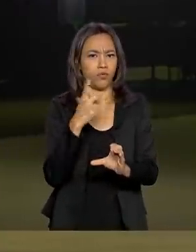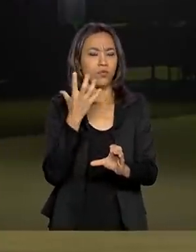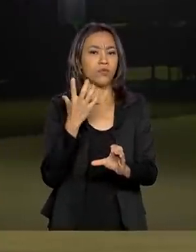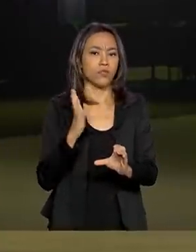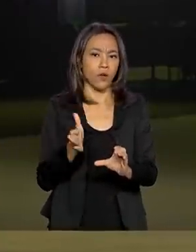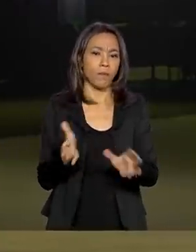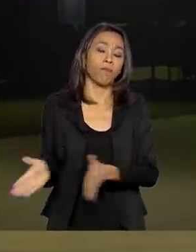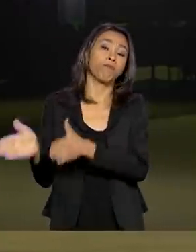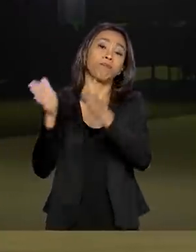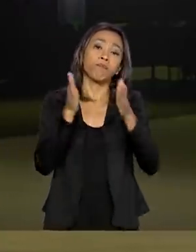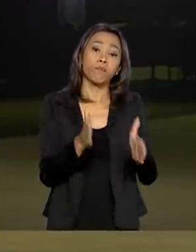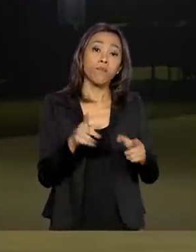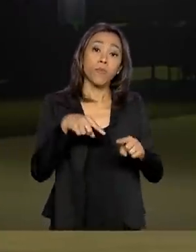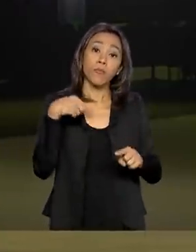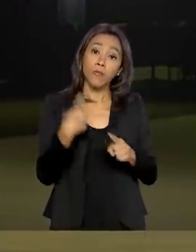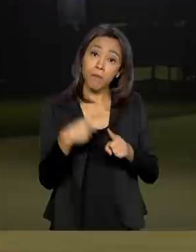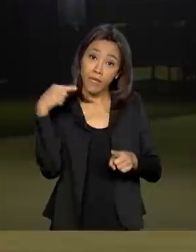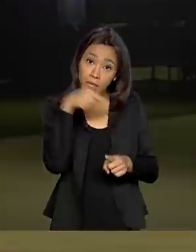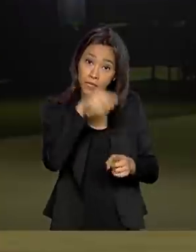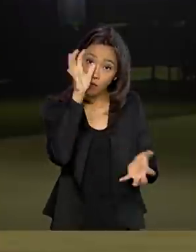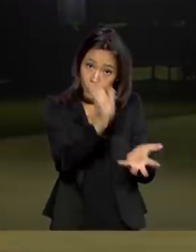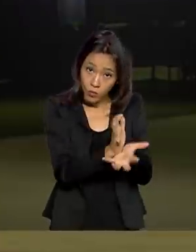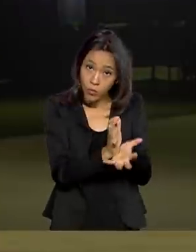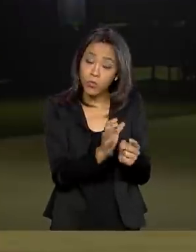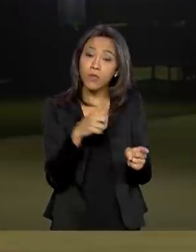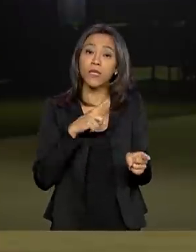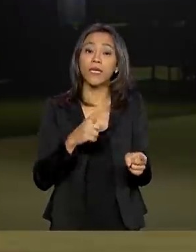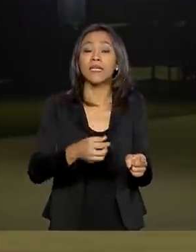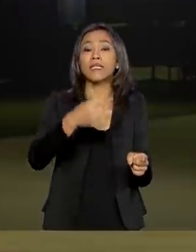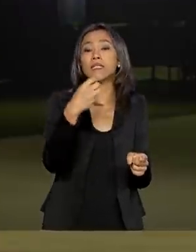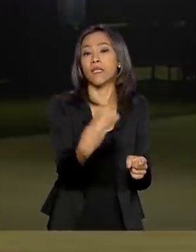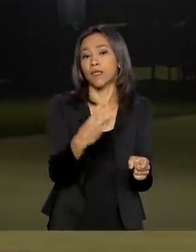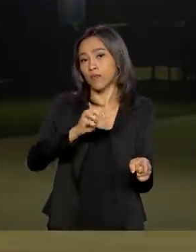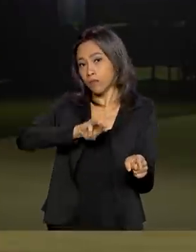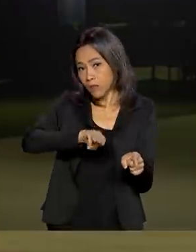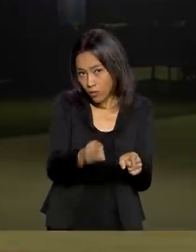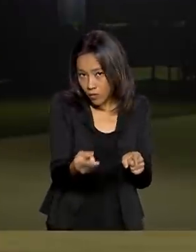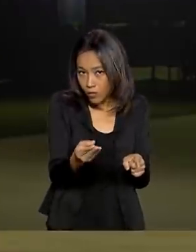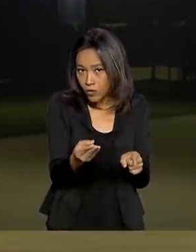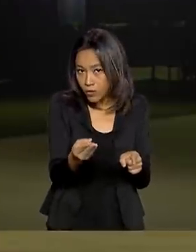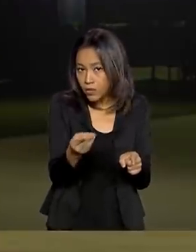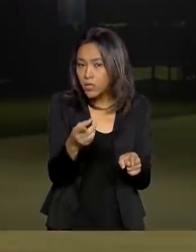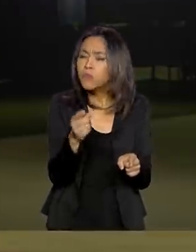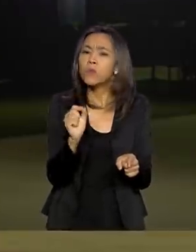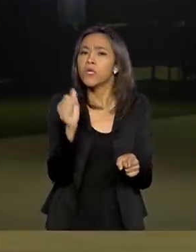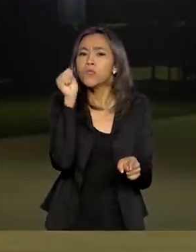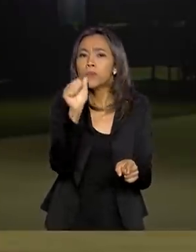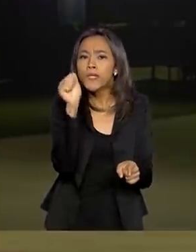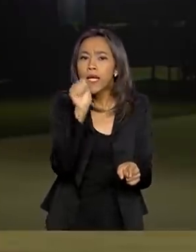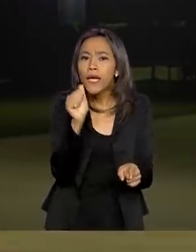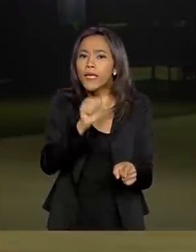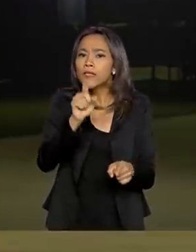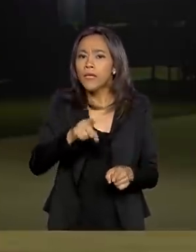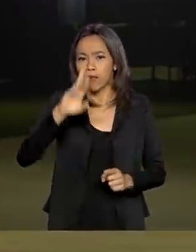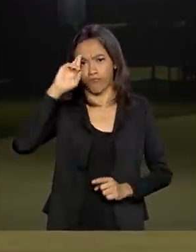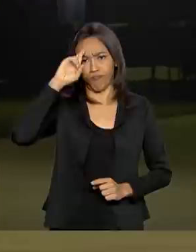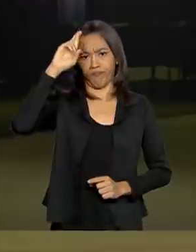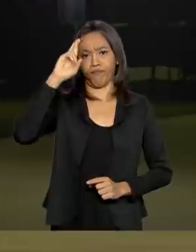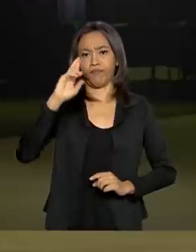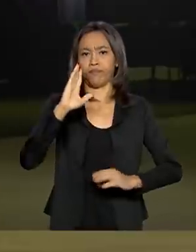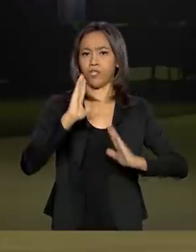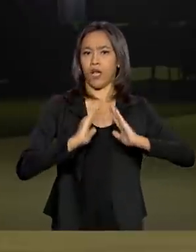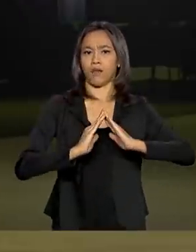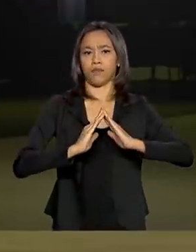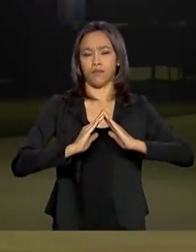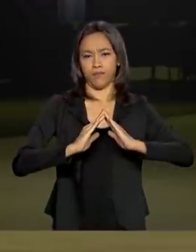também encontramos, nesse mesmo grupamento, mais 3 milhões de mulheres que são chefes de famílias, que a